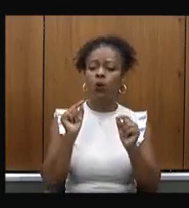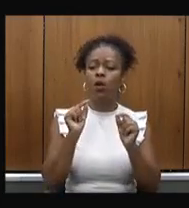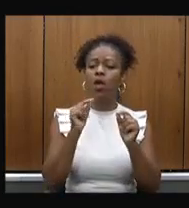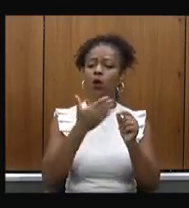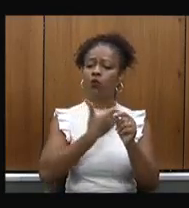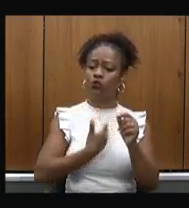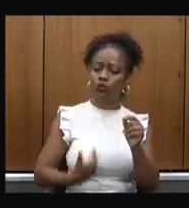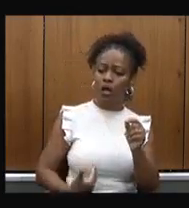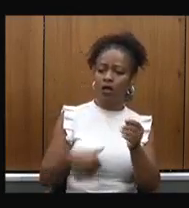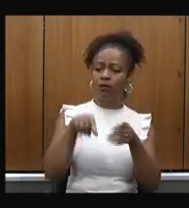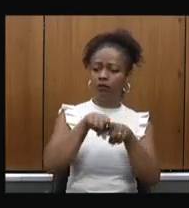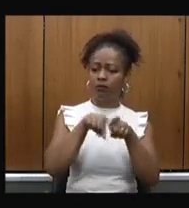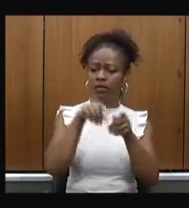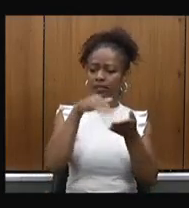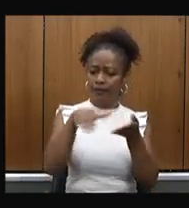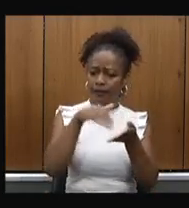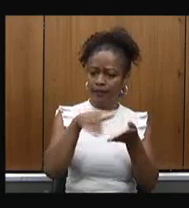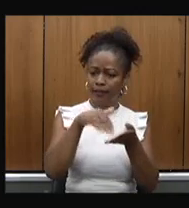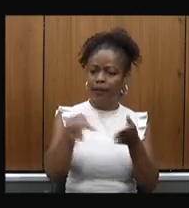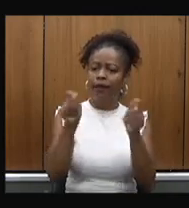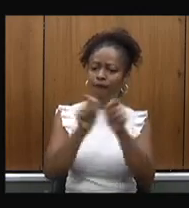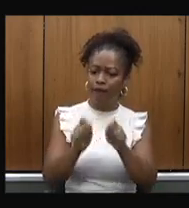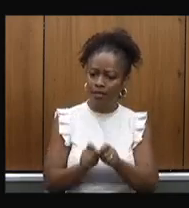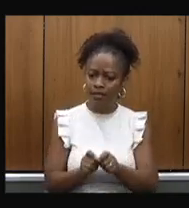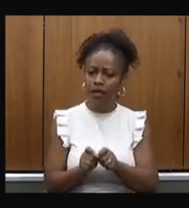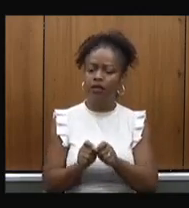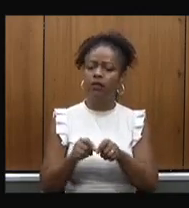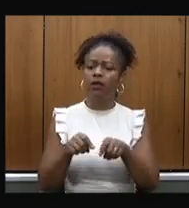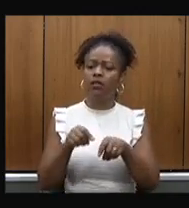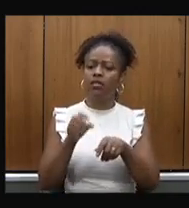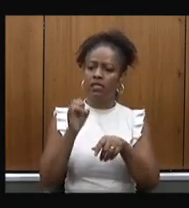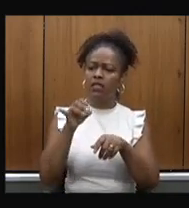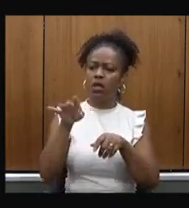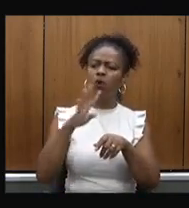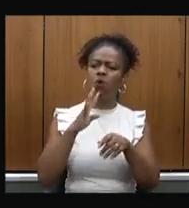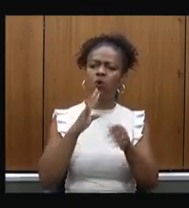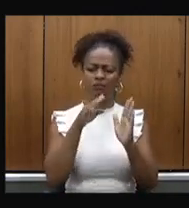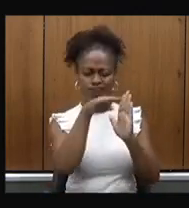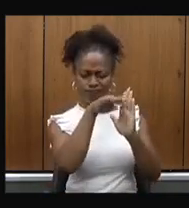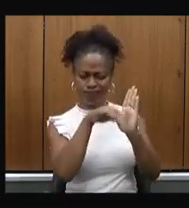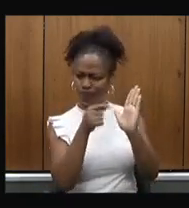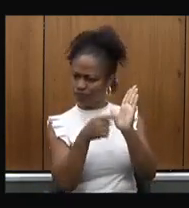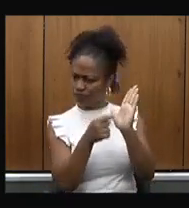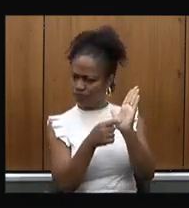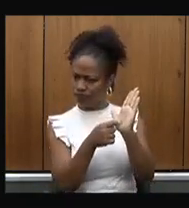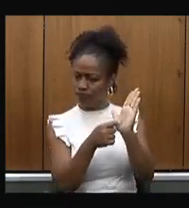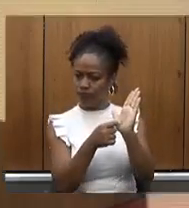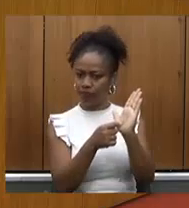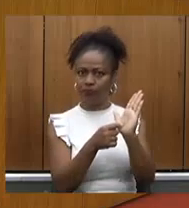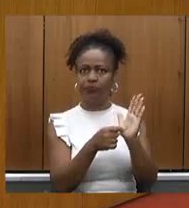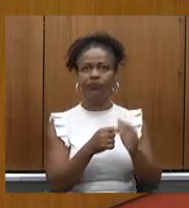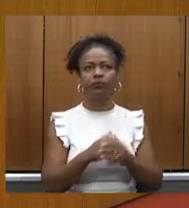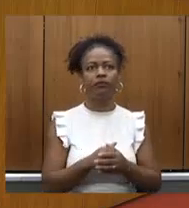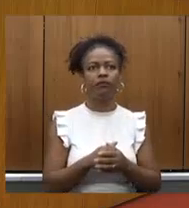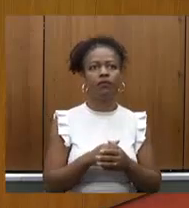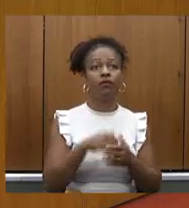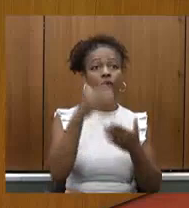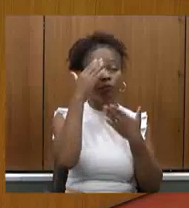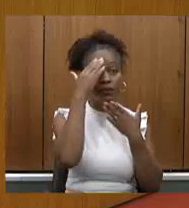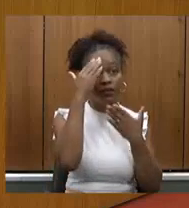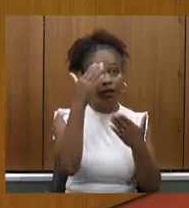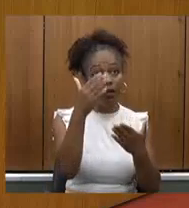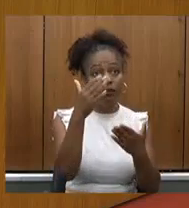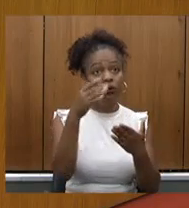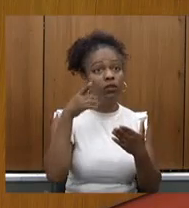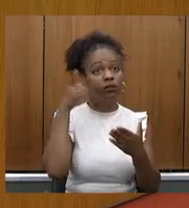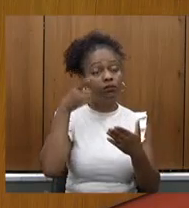fazendo e se tem esse conhecimento por enquanto são essas colocações muito obrigado deputado Jean eu passo